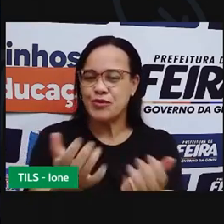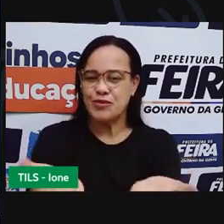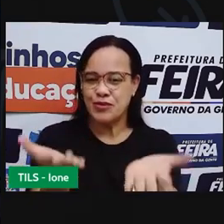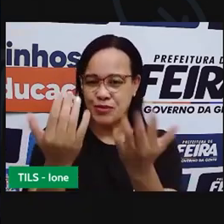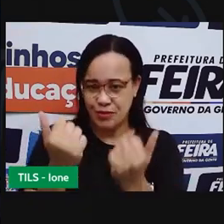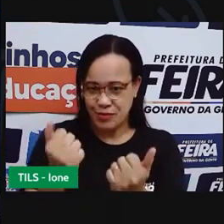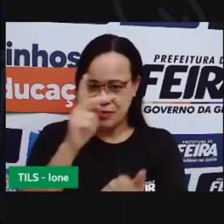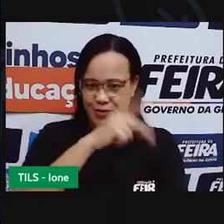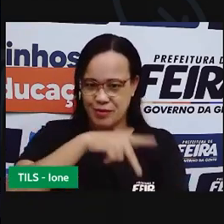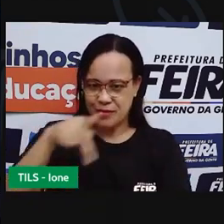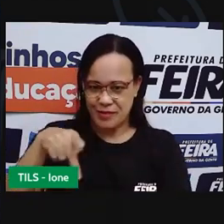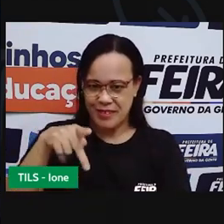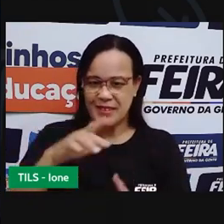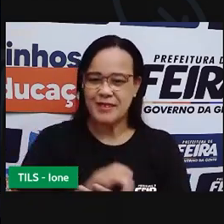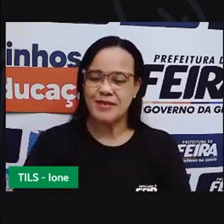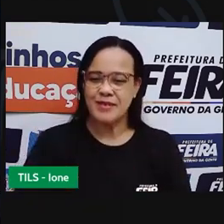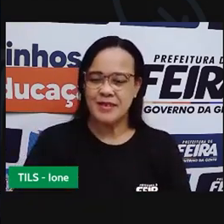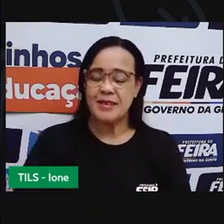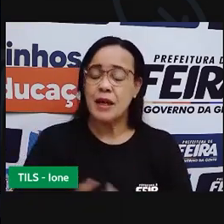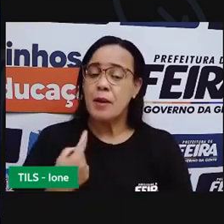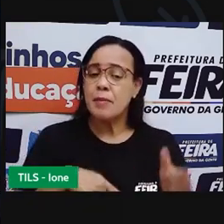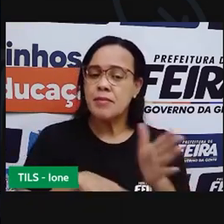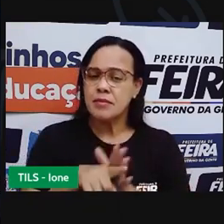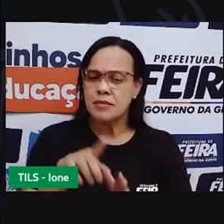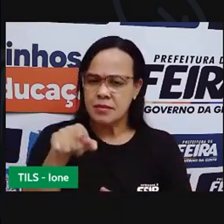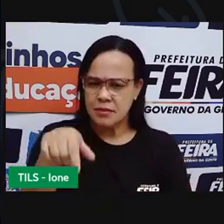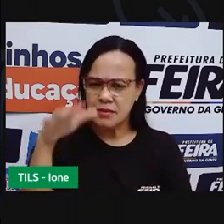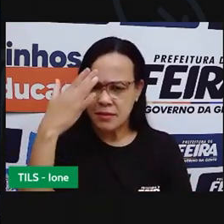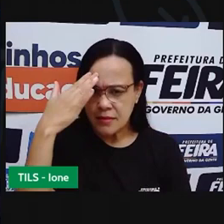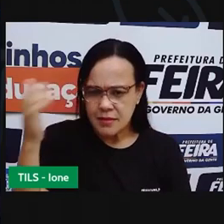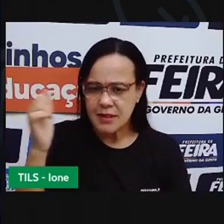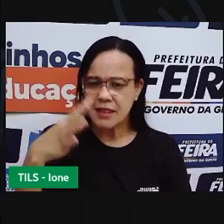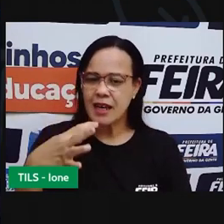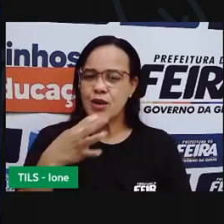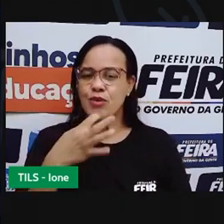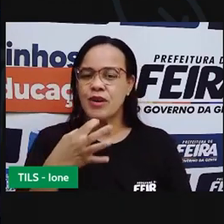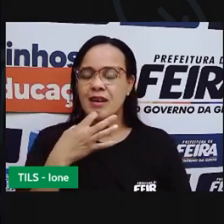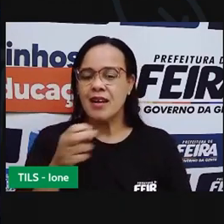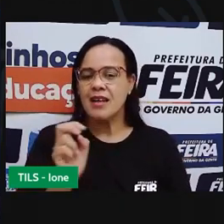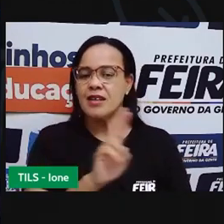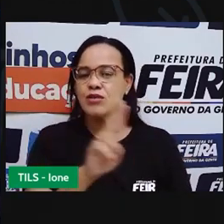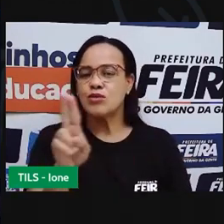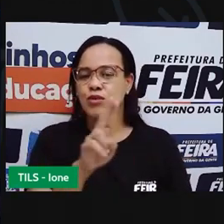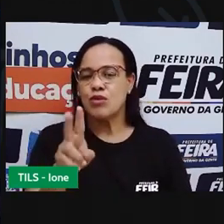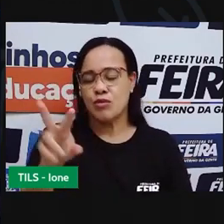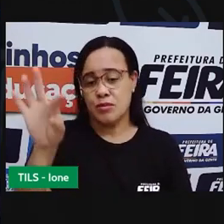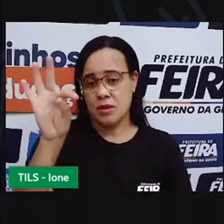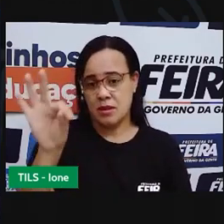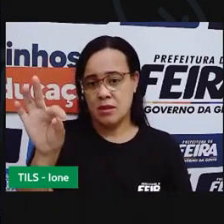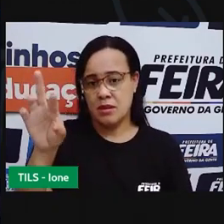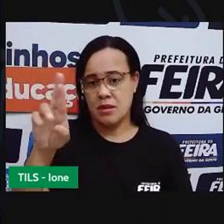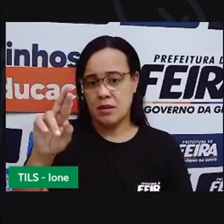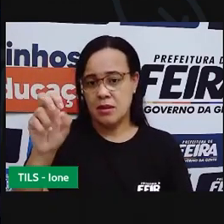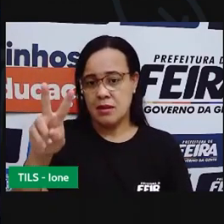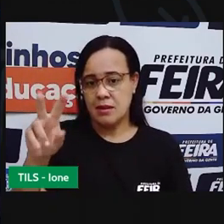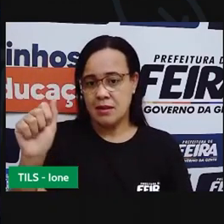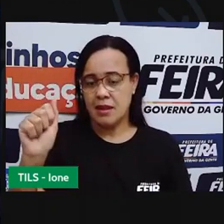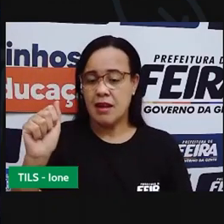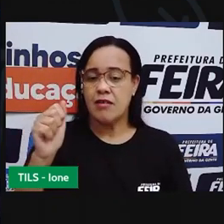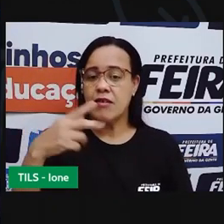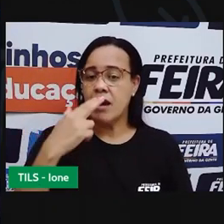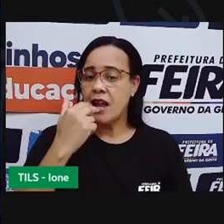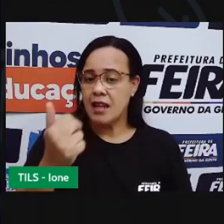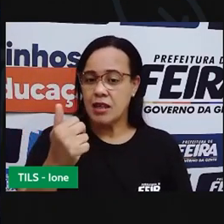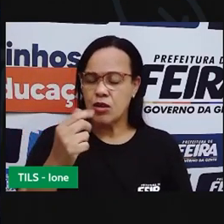Conta pra mim. Você sabe o é um trava-língua? Já ouviu a leitura de algum trava-língua?